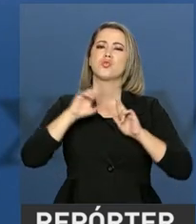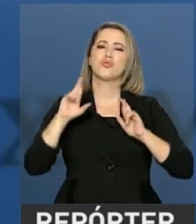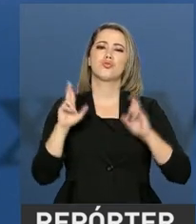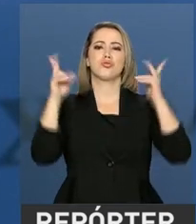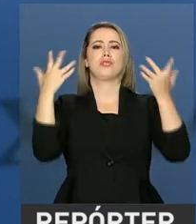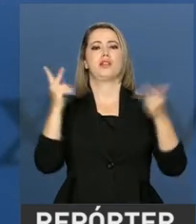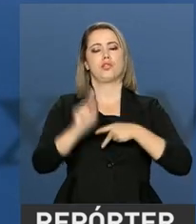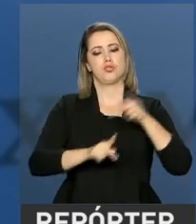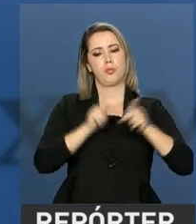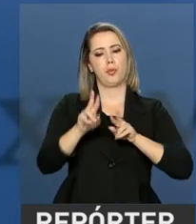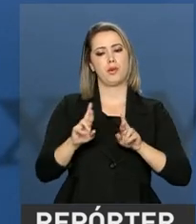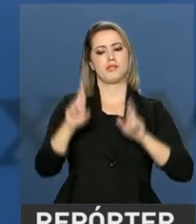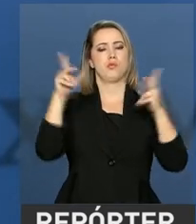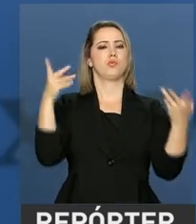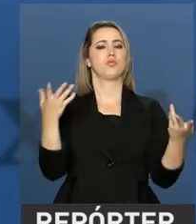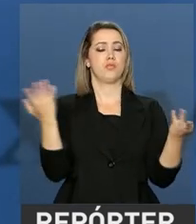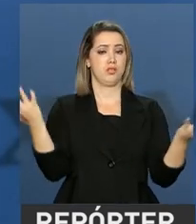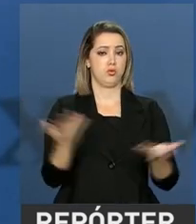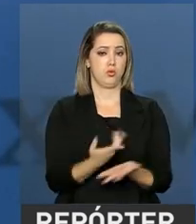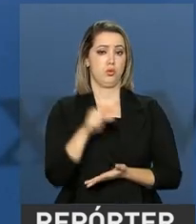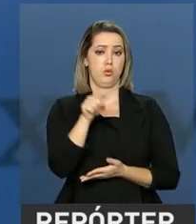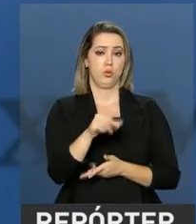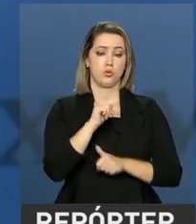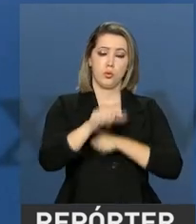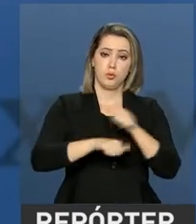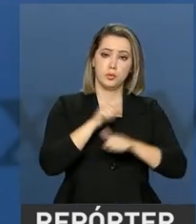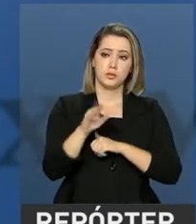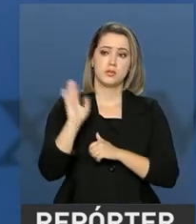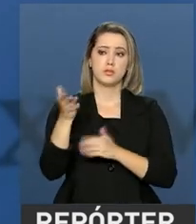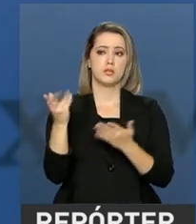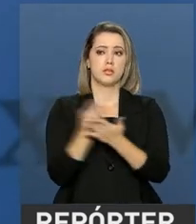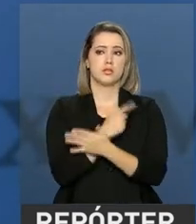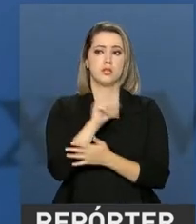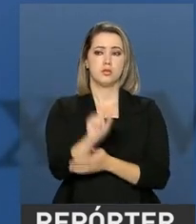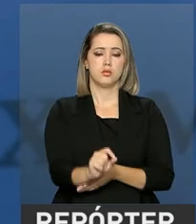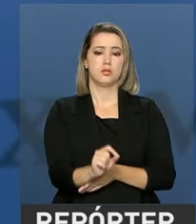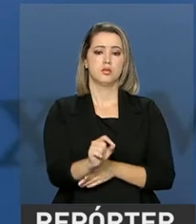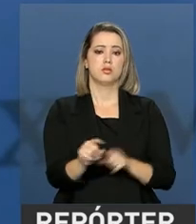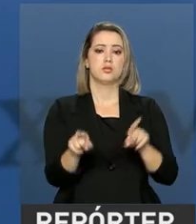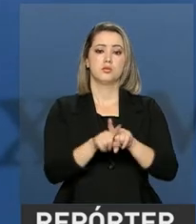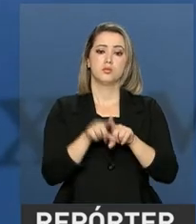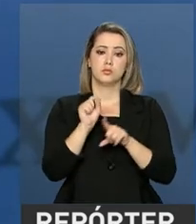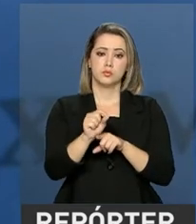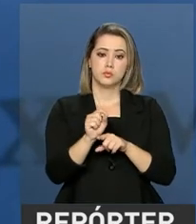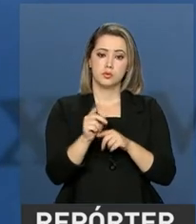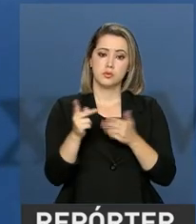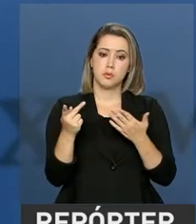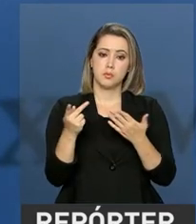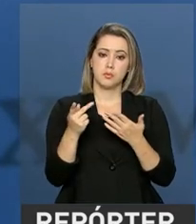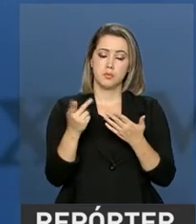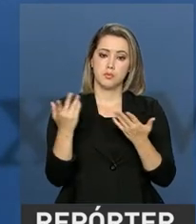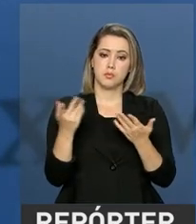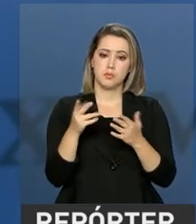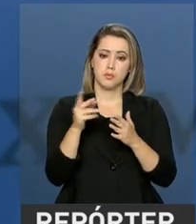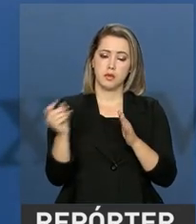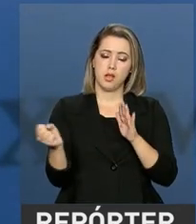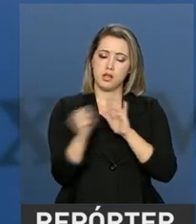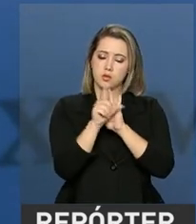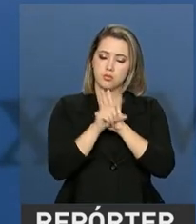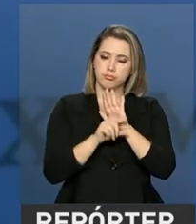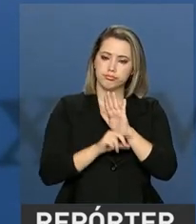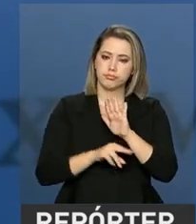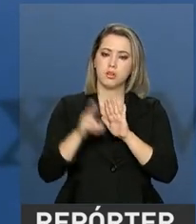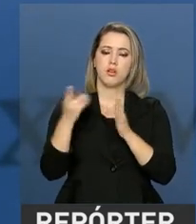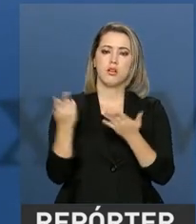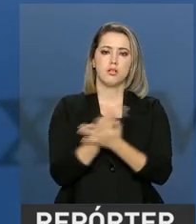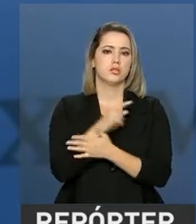diferentes. Então, assim, com as mudanças que já aconteceram e com as mudanças que vão acontecer, que